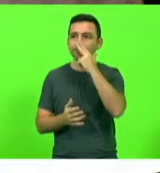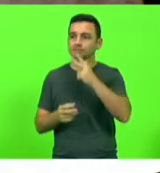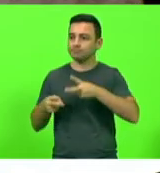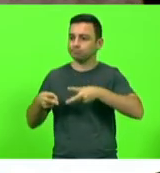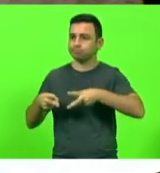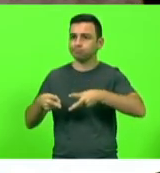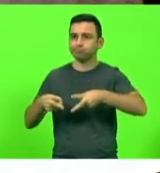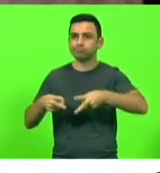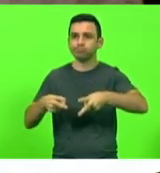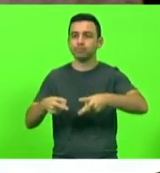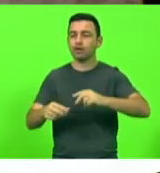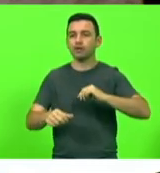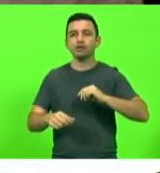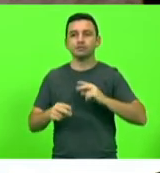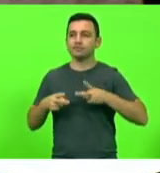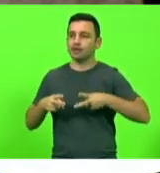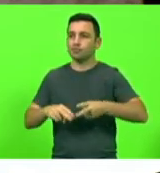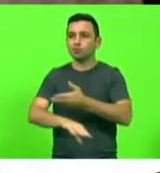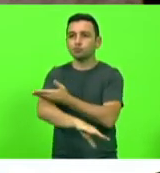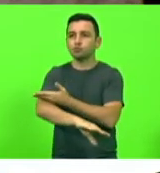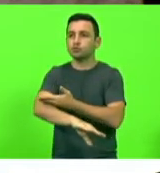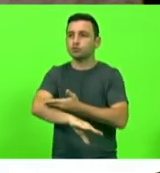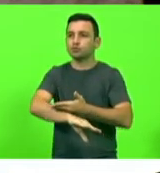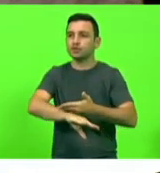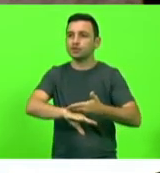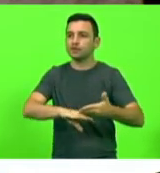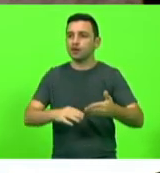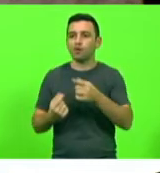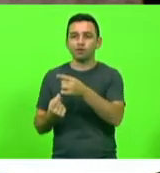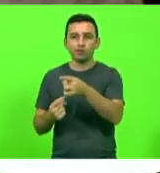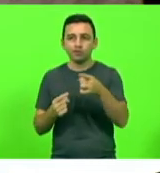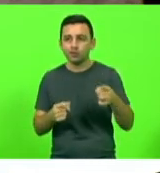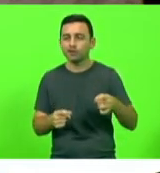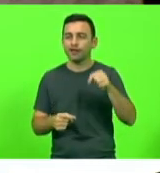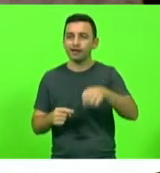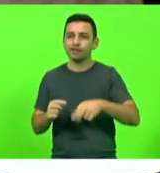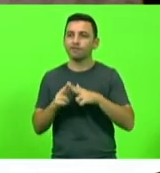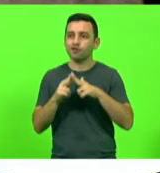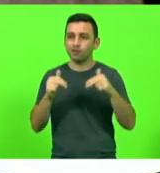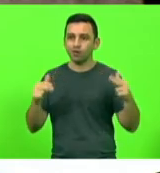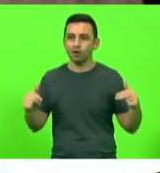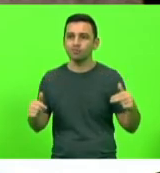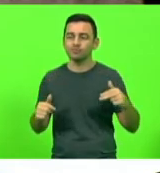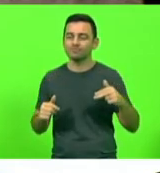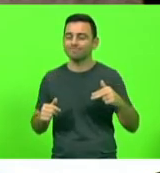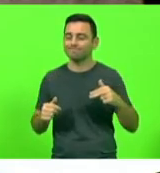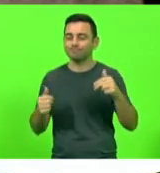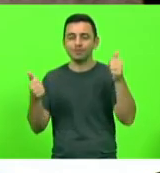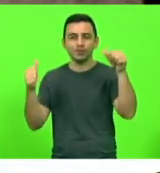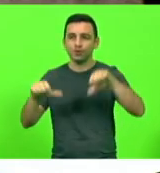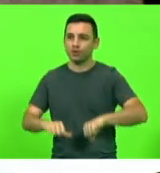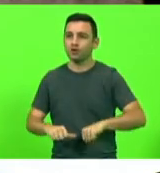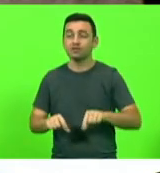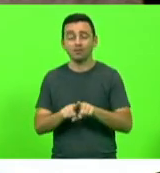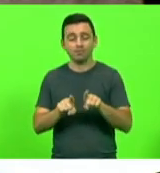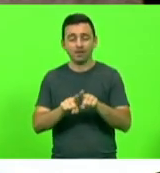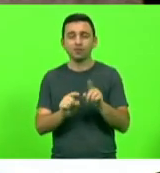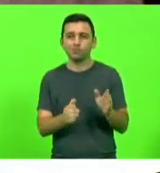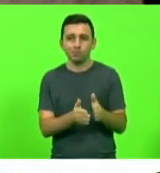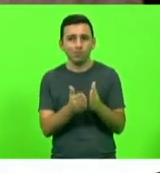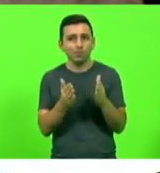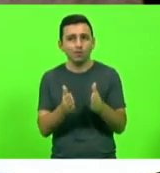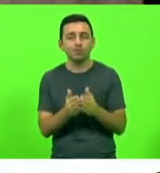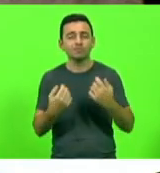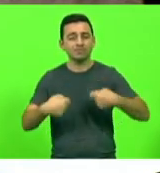perverso que só atinge Florianópolis, que atinge principalmente aqueles mais humildes e que mais